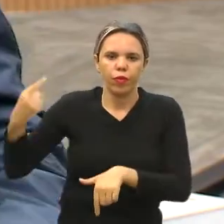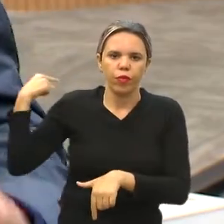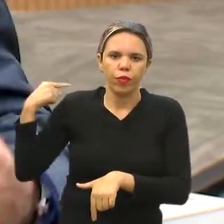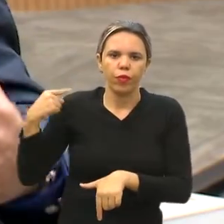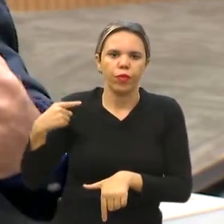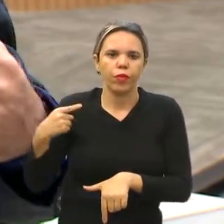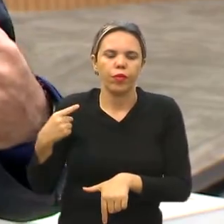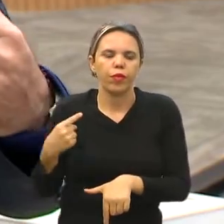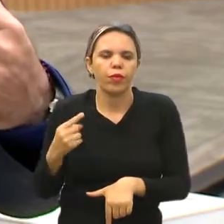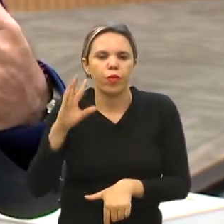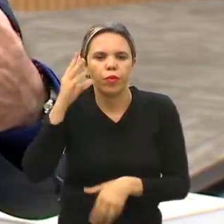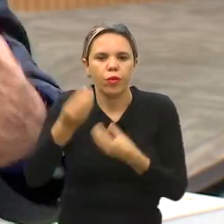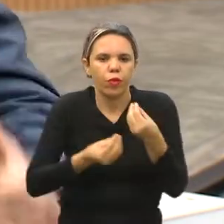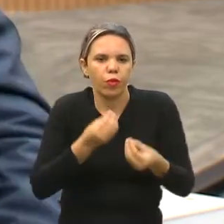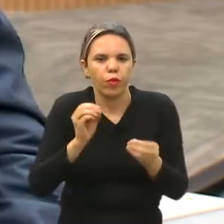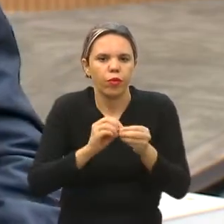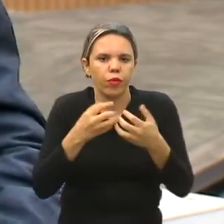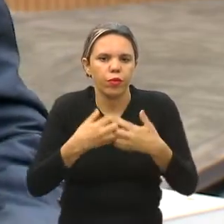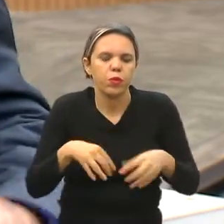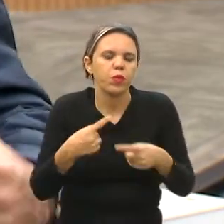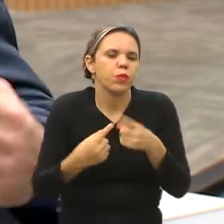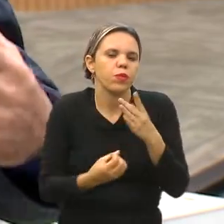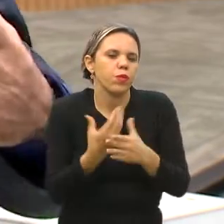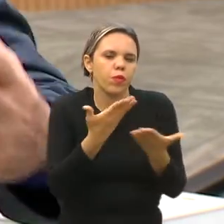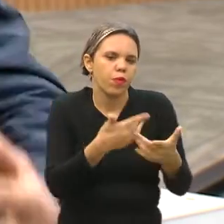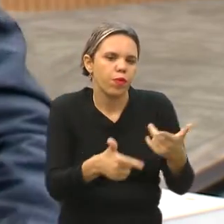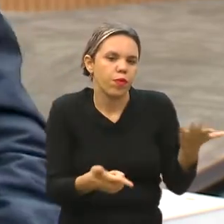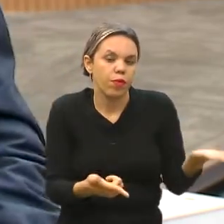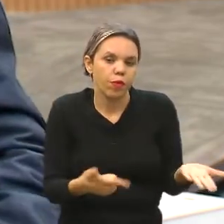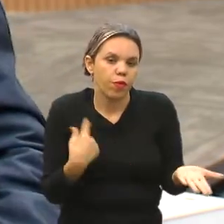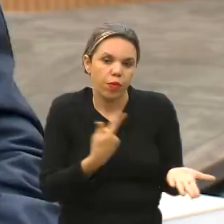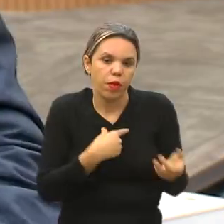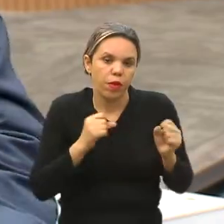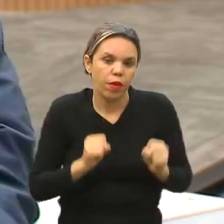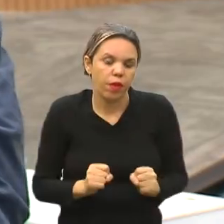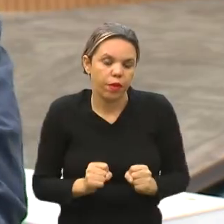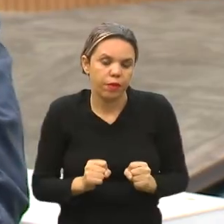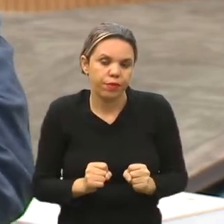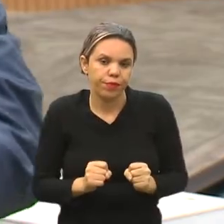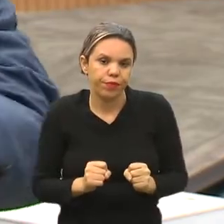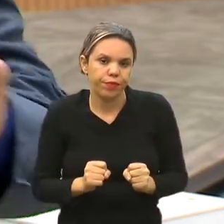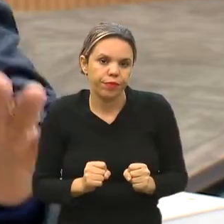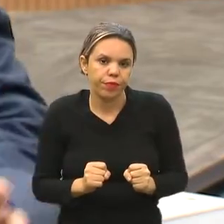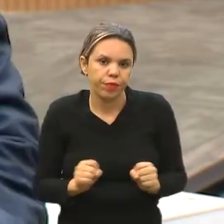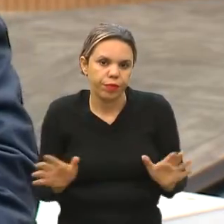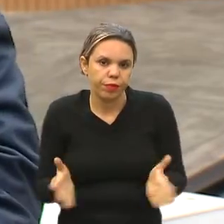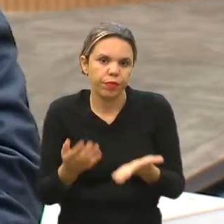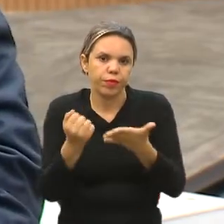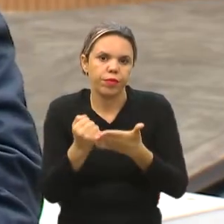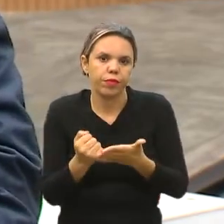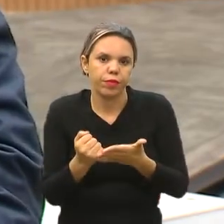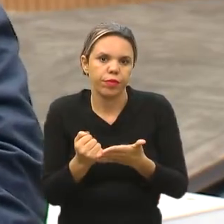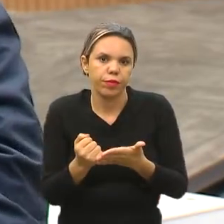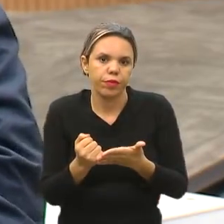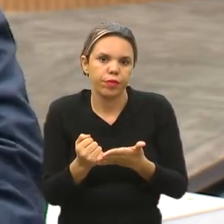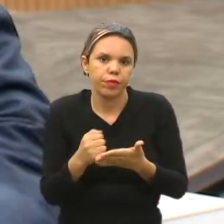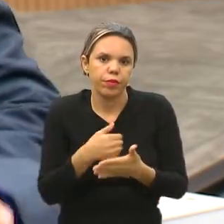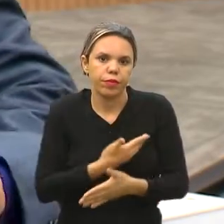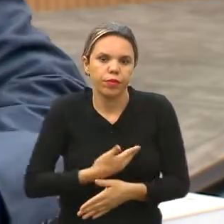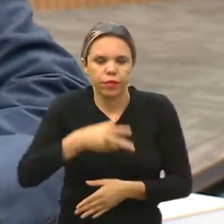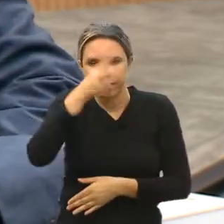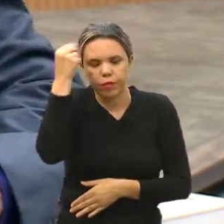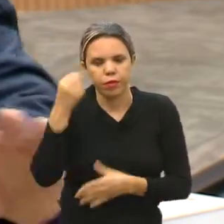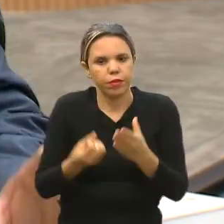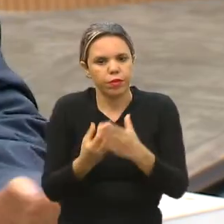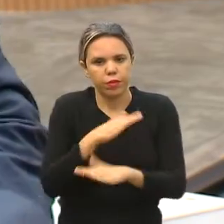faziam, qual seria o entendimento, o porquê isso aconteceu, enfim, para que a gente pudesse de alguma forma contribuir para o